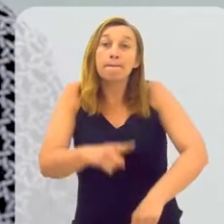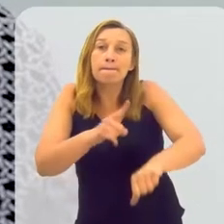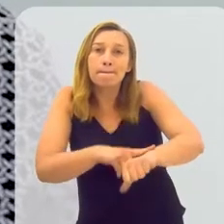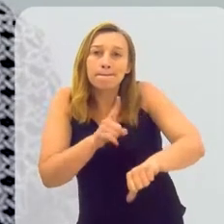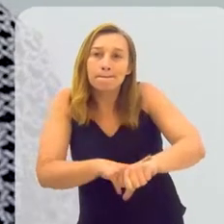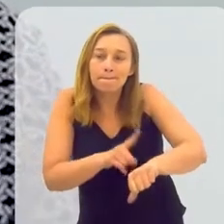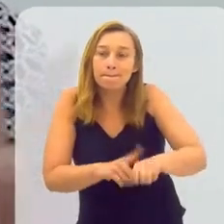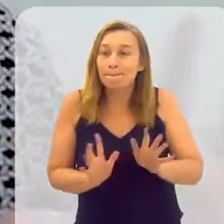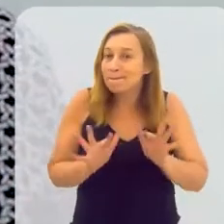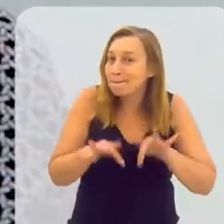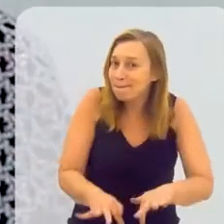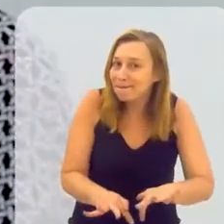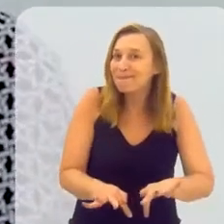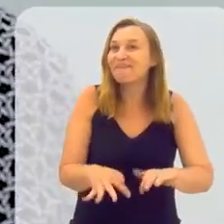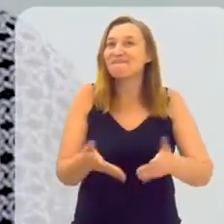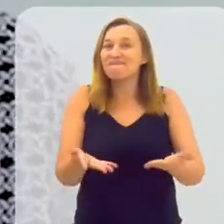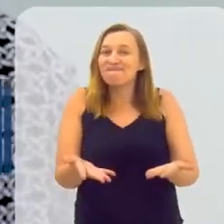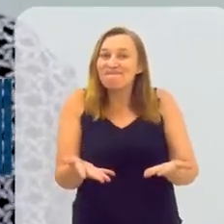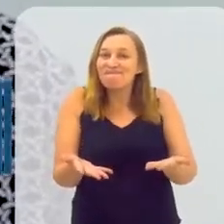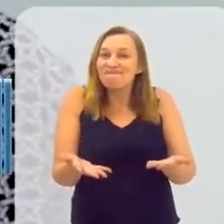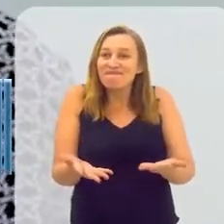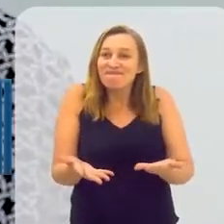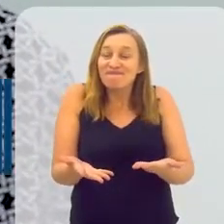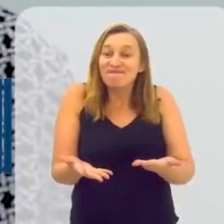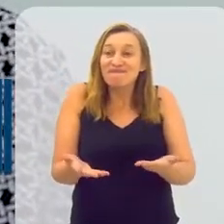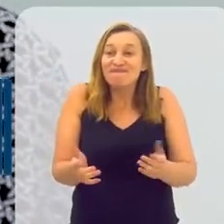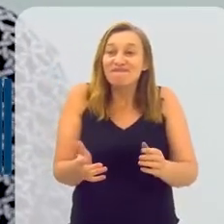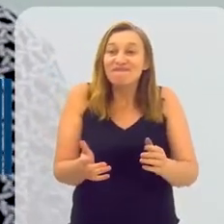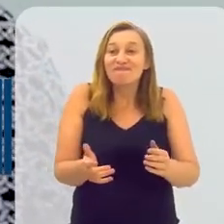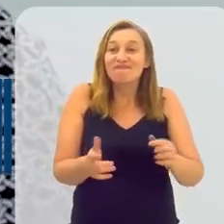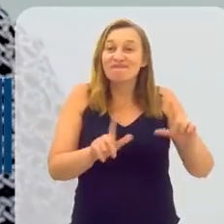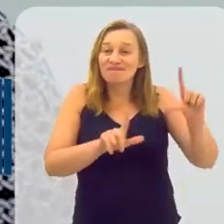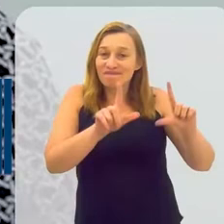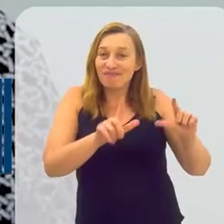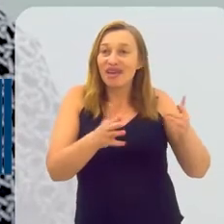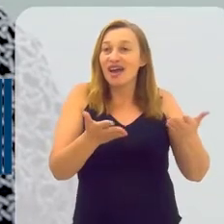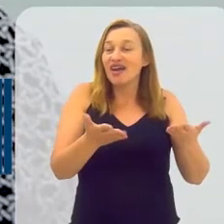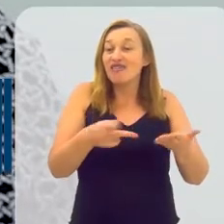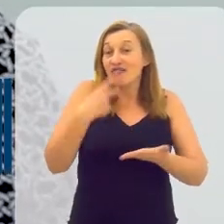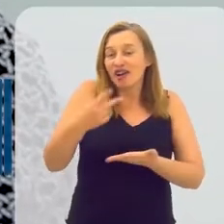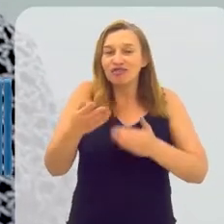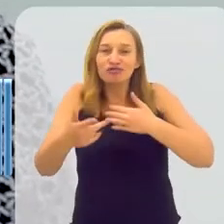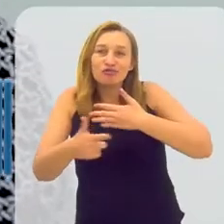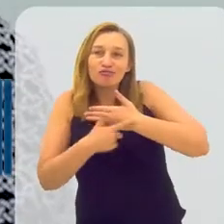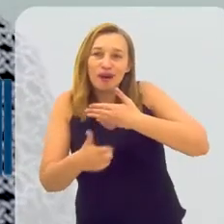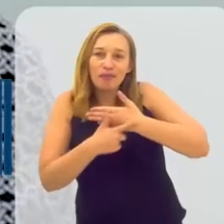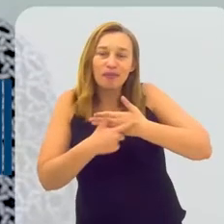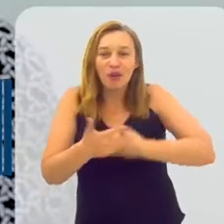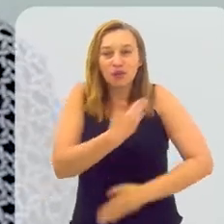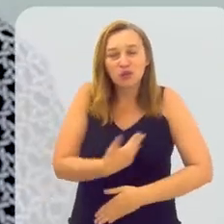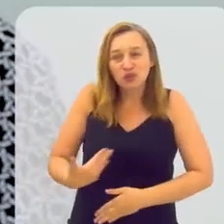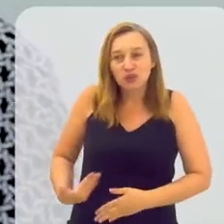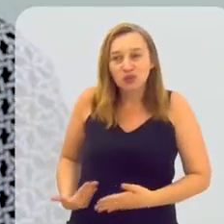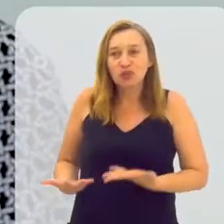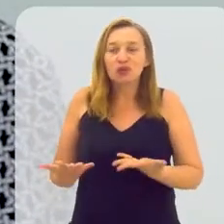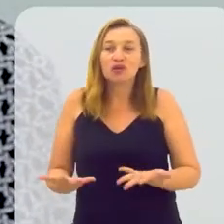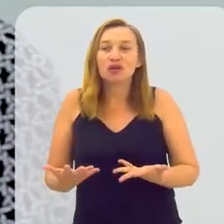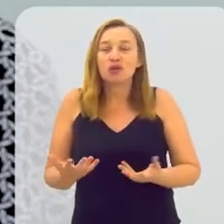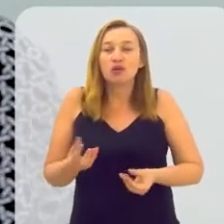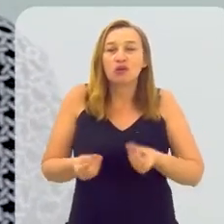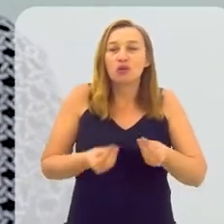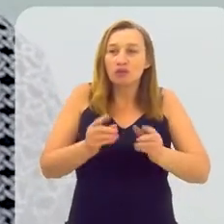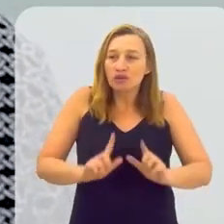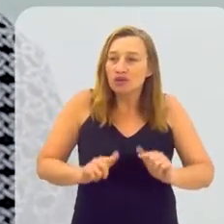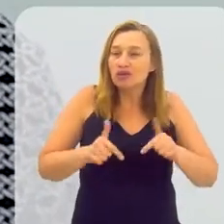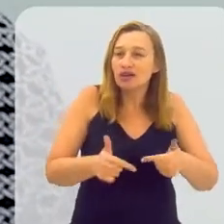Esse é o momento da gente fechar esse nosso programa, falando também do papel do poder público e de que forma